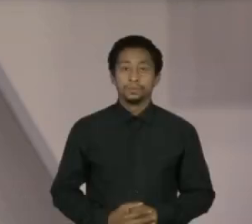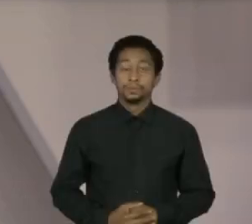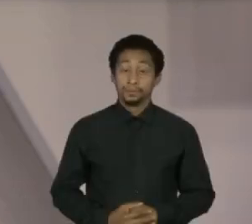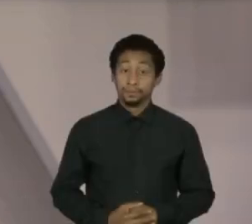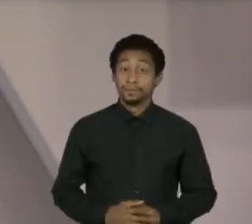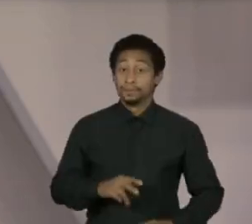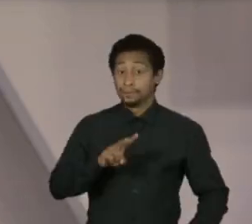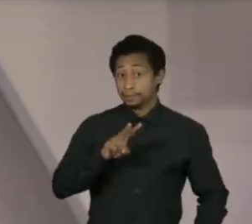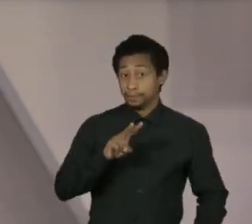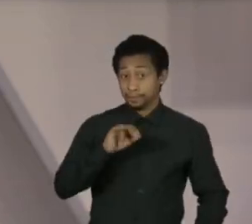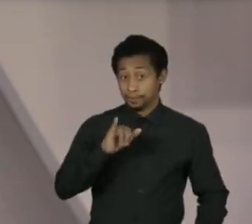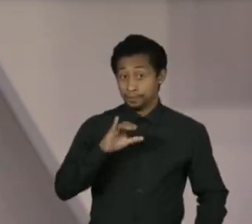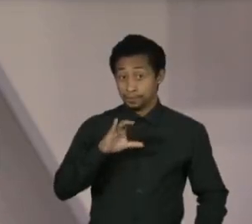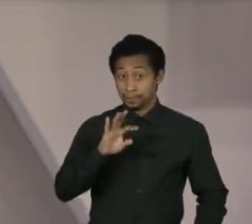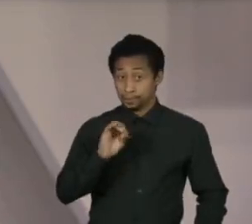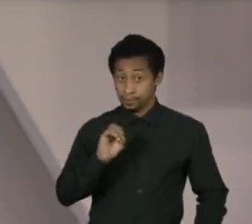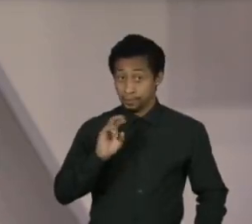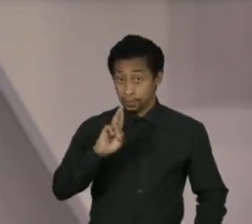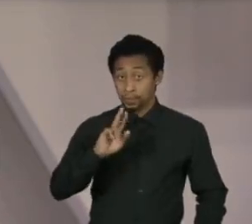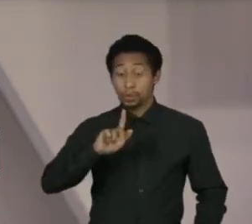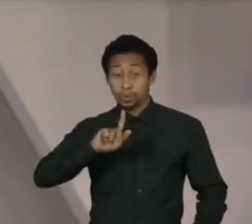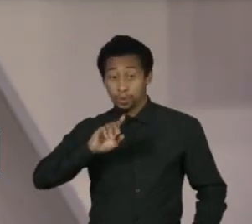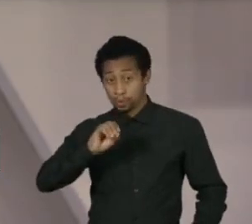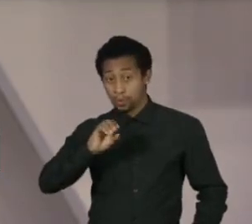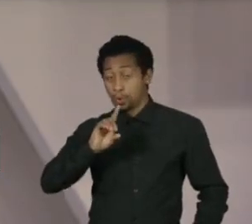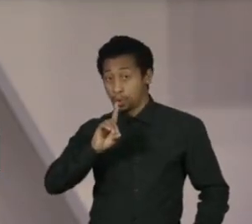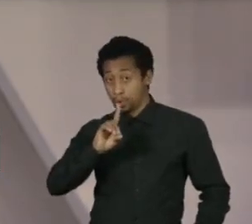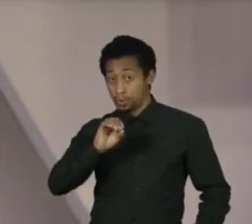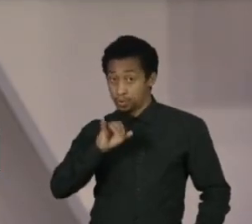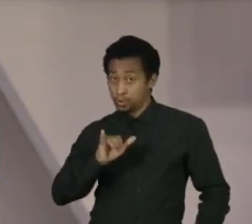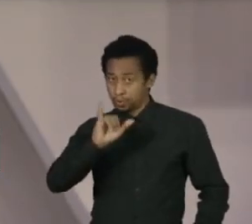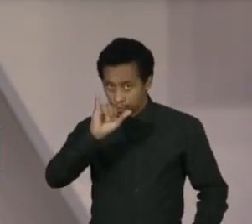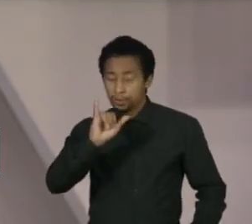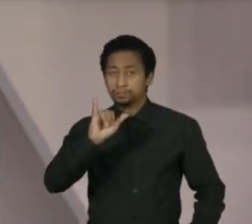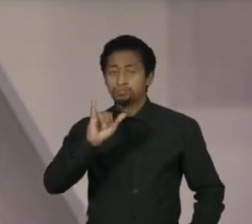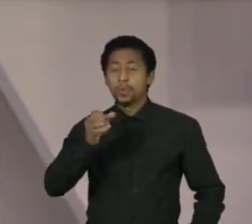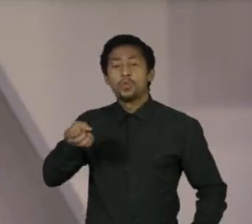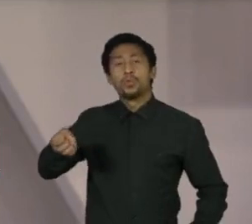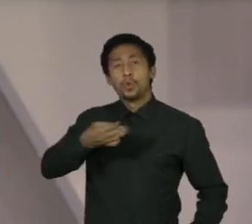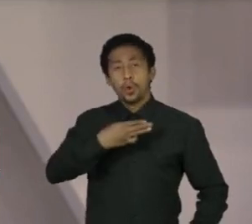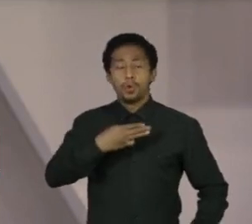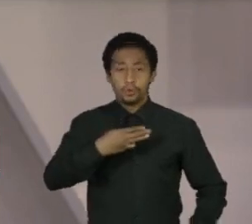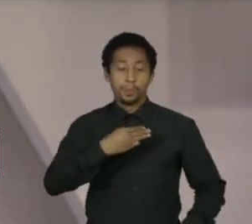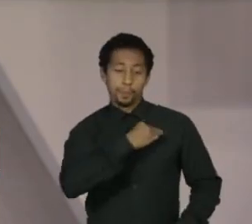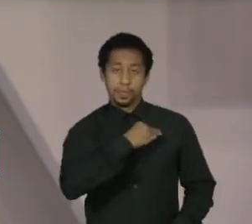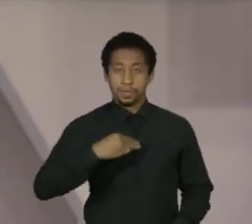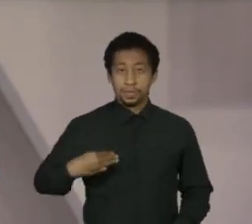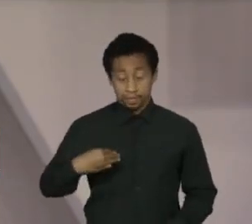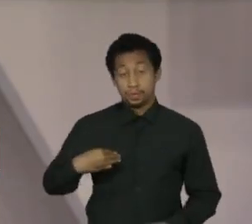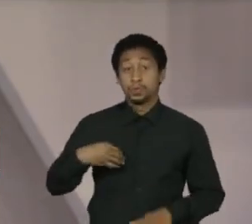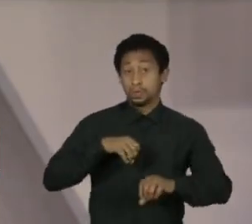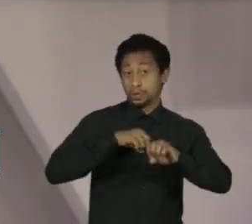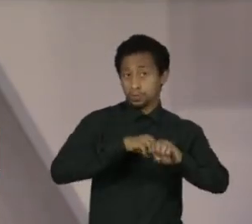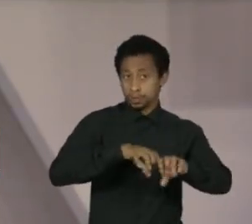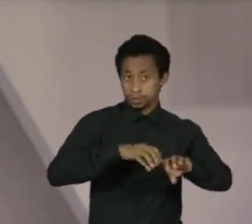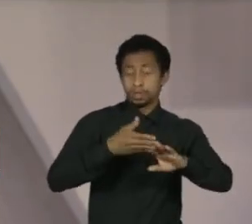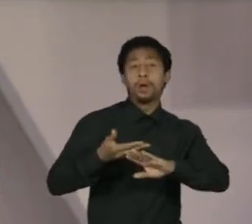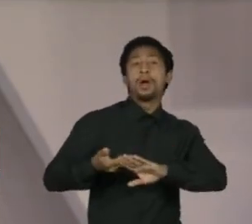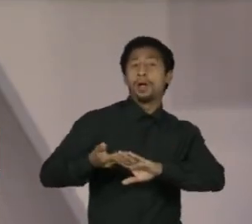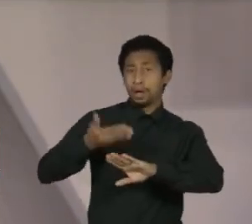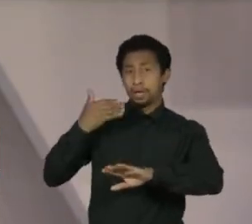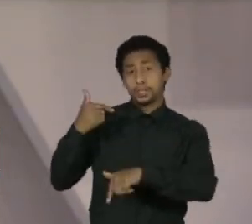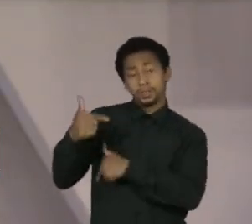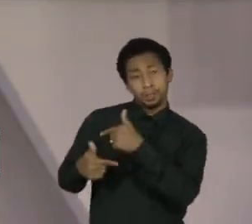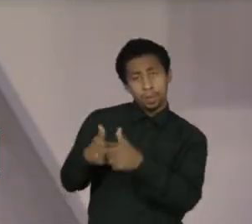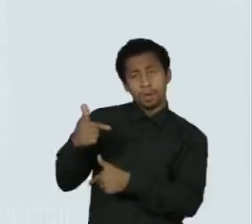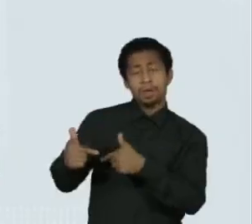Victor Godoy foi nomeado como ministro interino da educação. Ele ocupava o cargo de secretário executivo do Ministério na gestão de